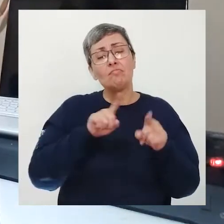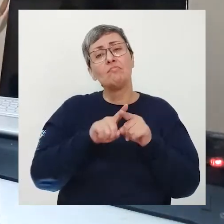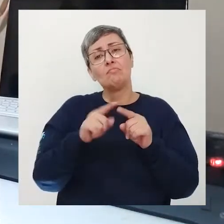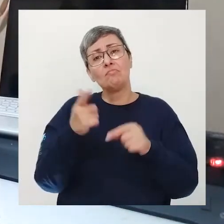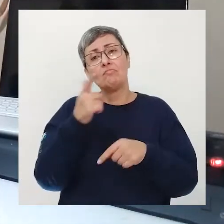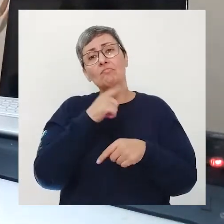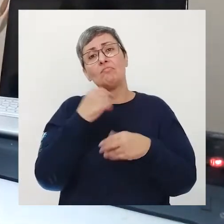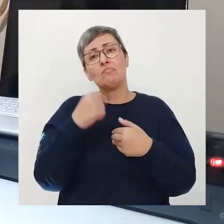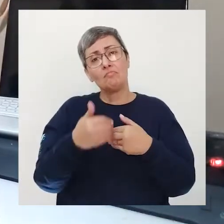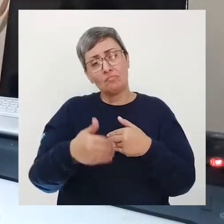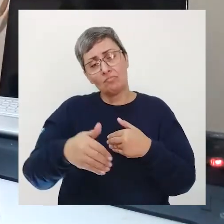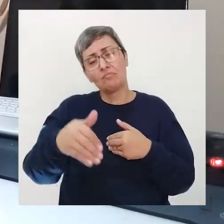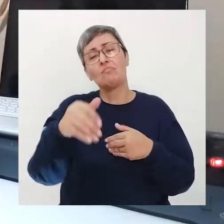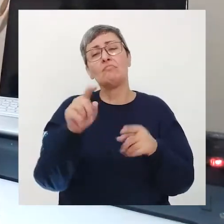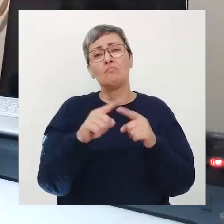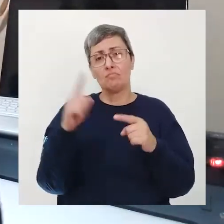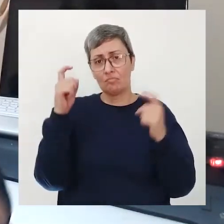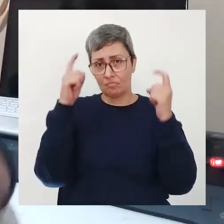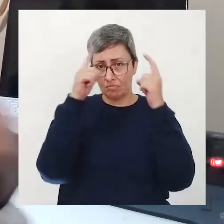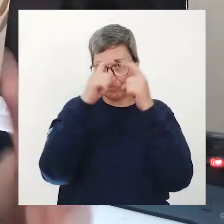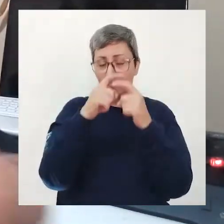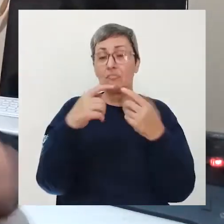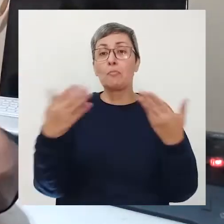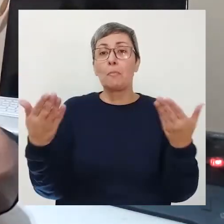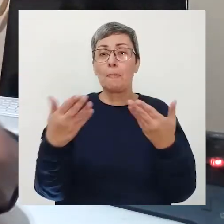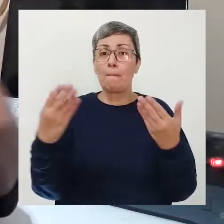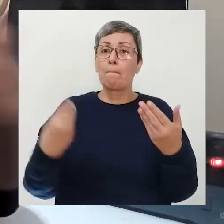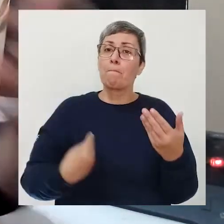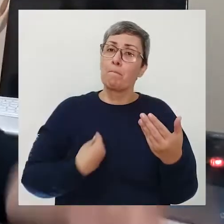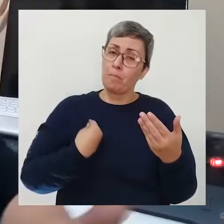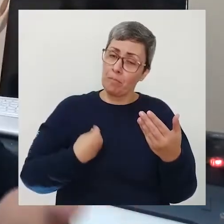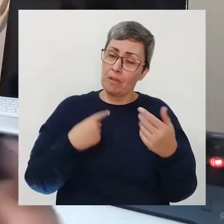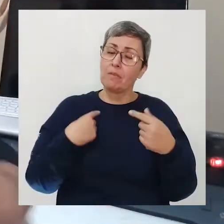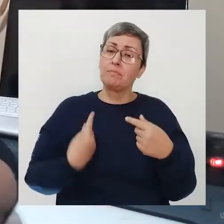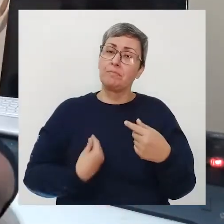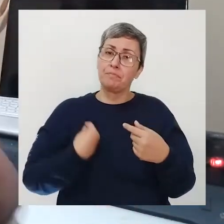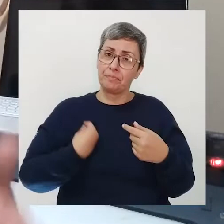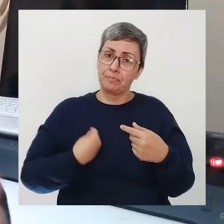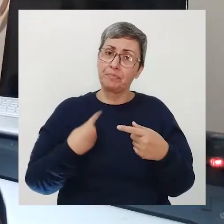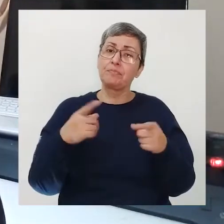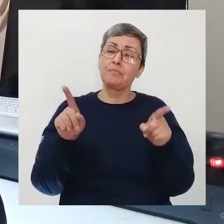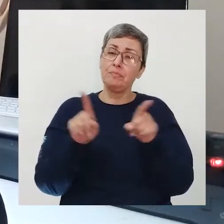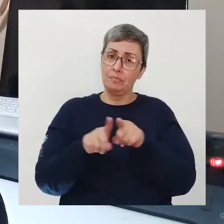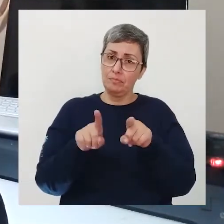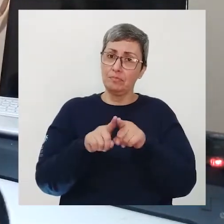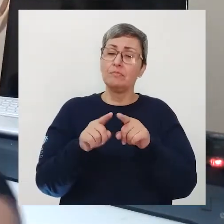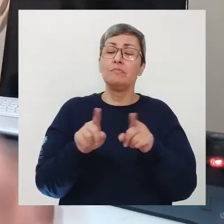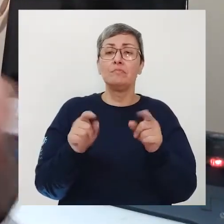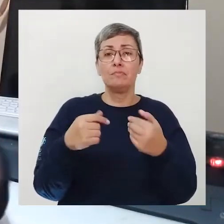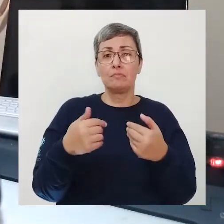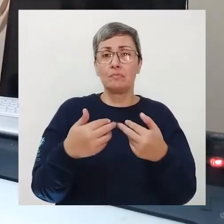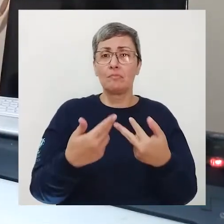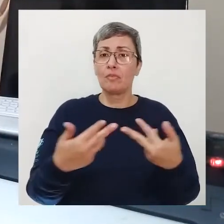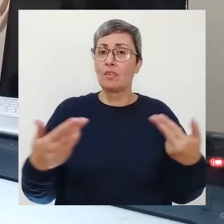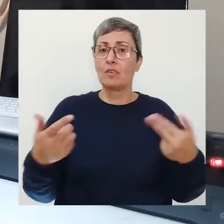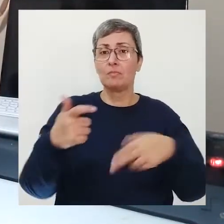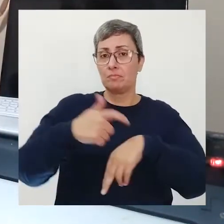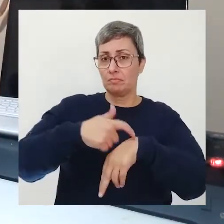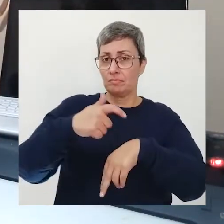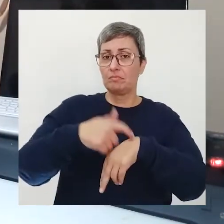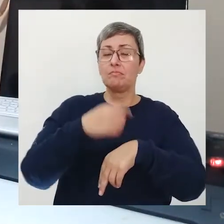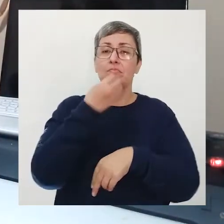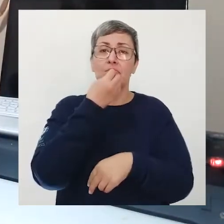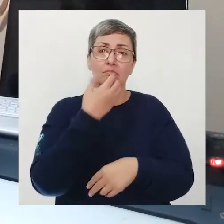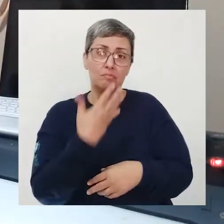fase difícil e estaremos aí vivendo vivenciando e vivendo outros momentos bons da nossa